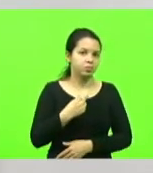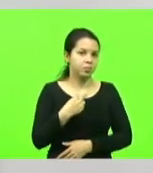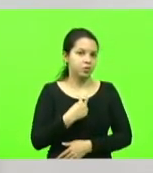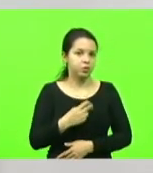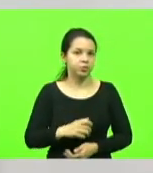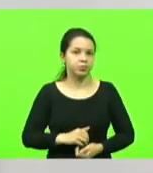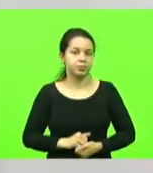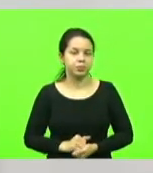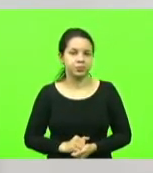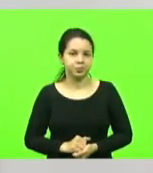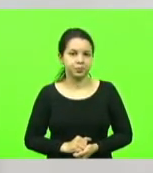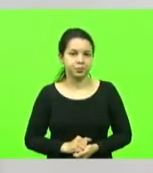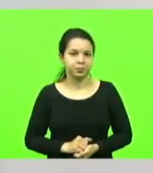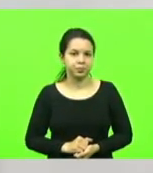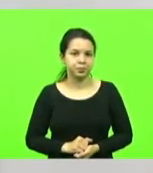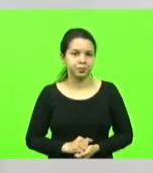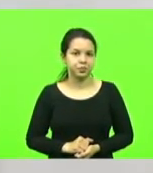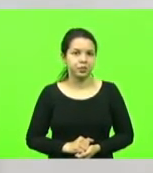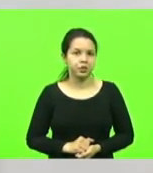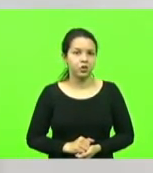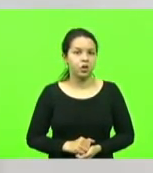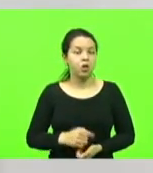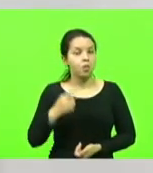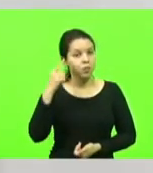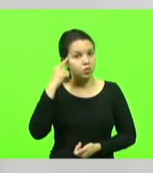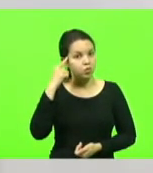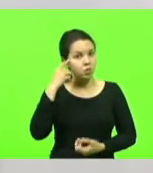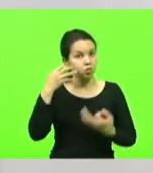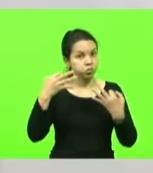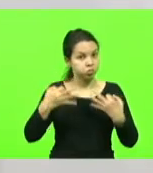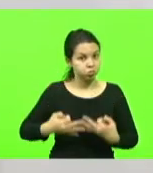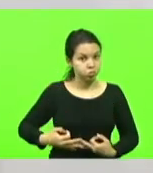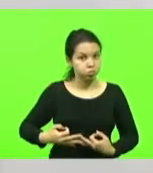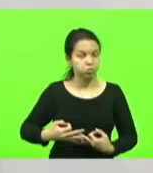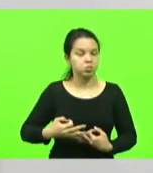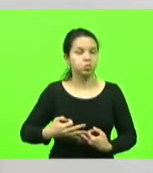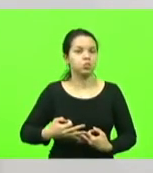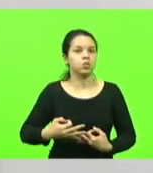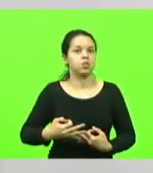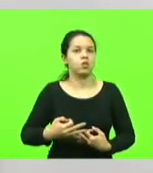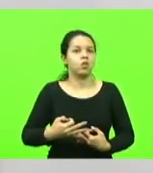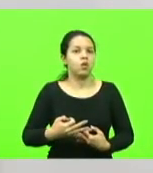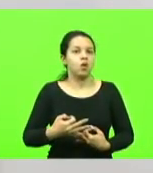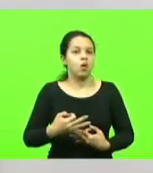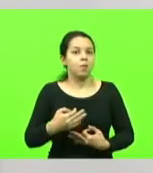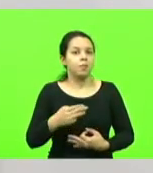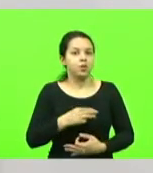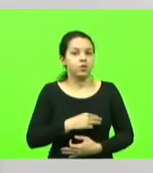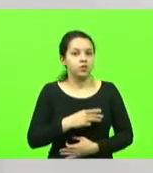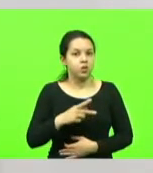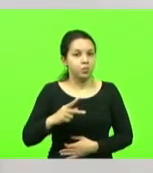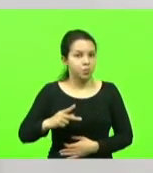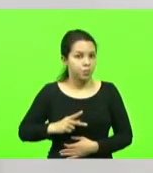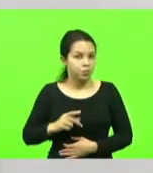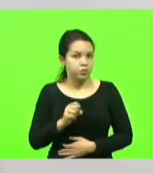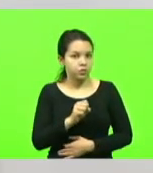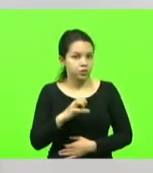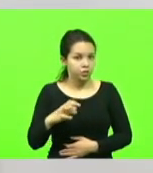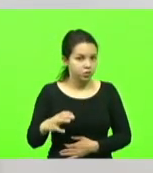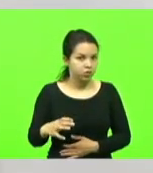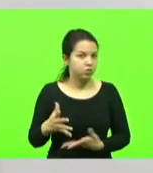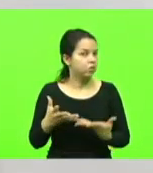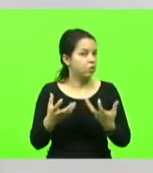Mas, enfim, alguém lúcido, Ministério Público de Santa Catarina recorreu da decisão, glória a Deus.